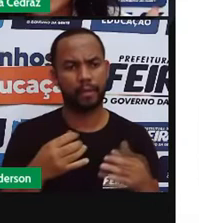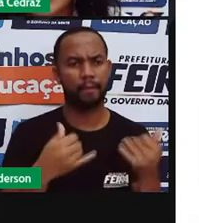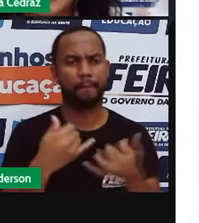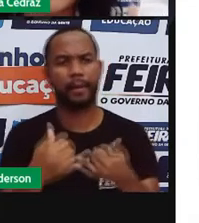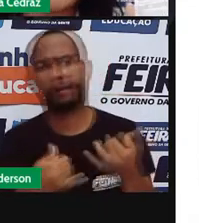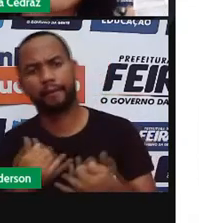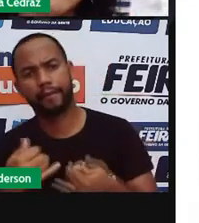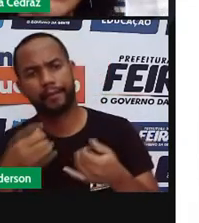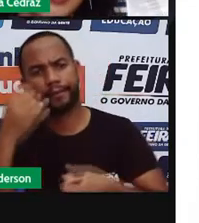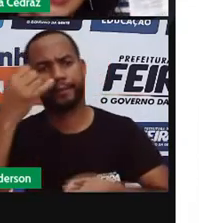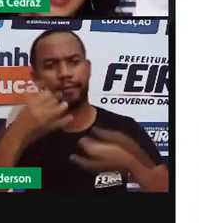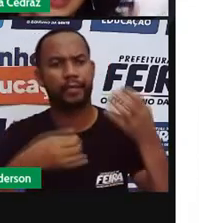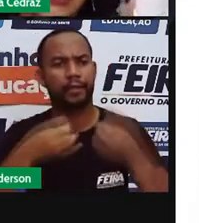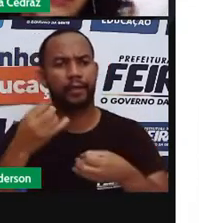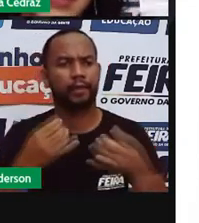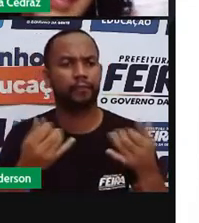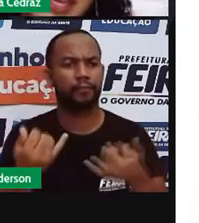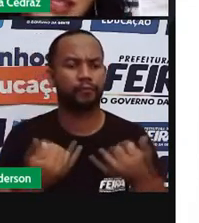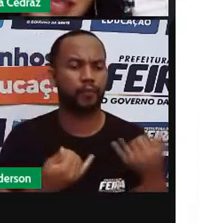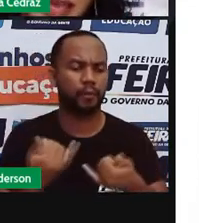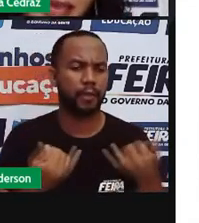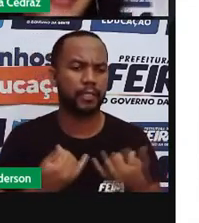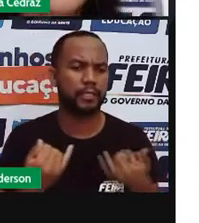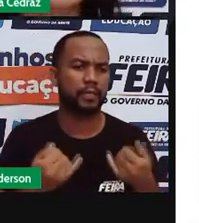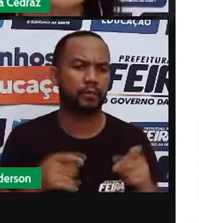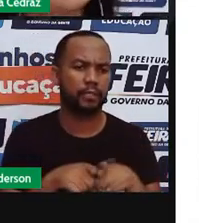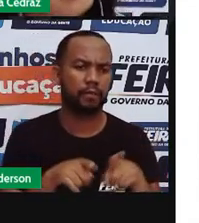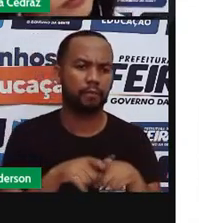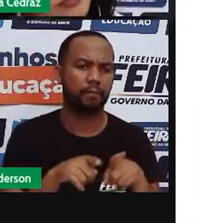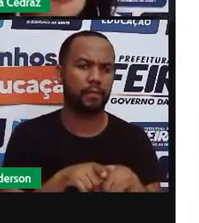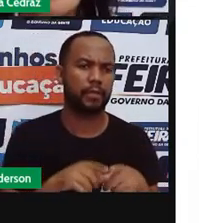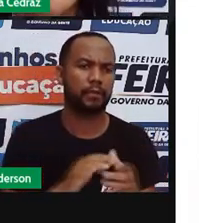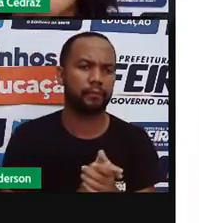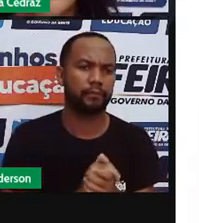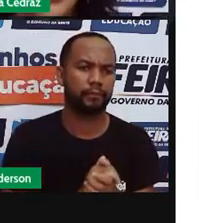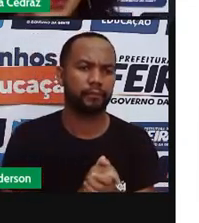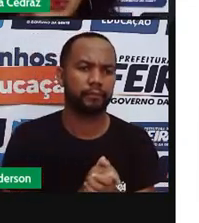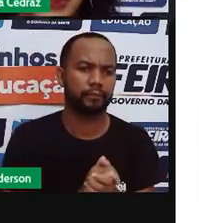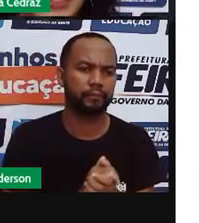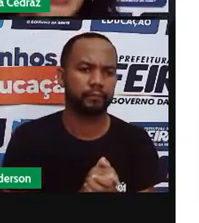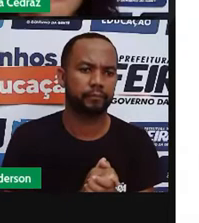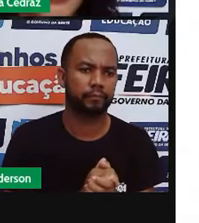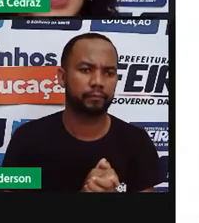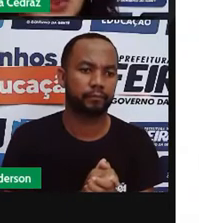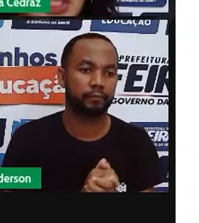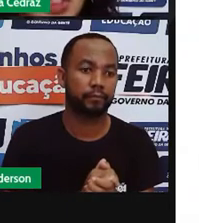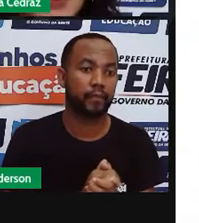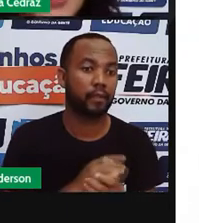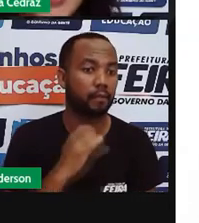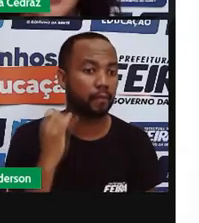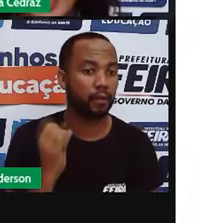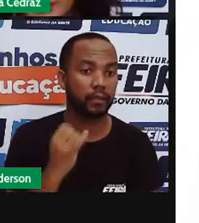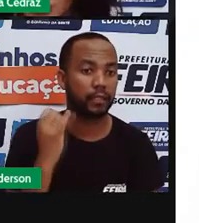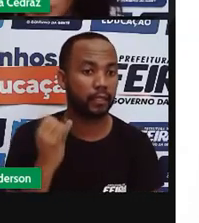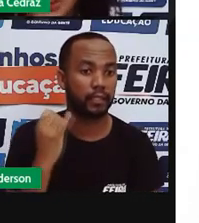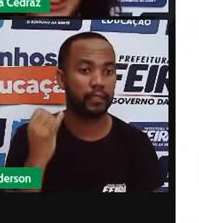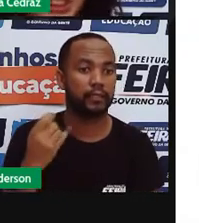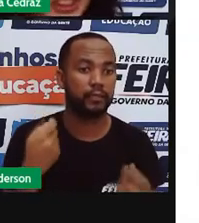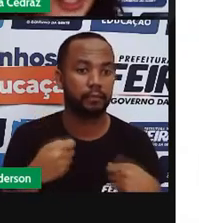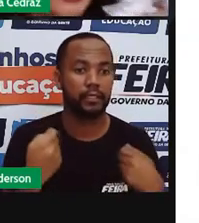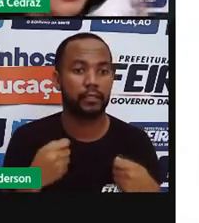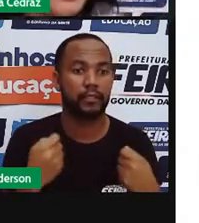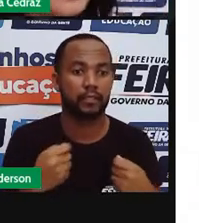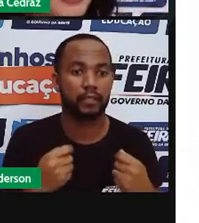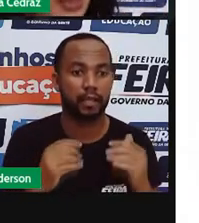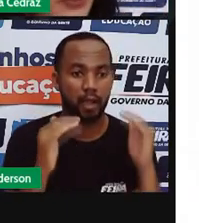explicado e orientado nas regras do jogo. Então, por isso que a gente precisa assistir